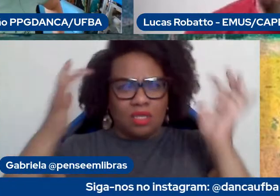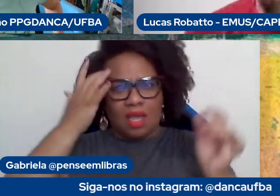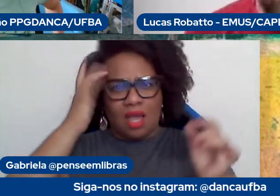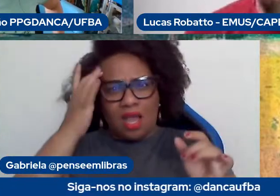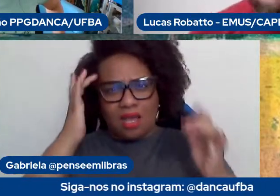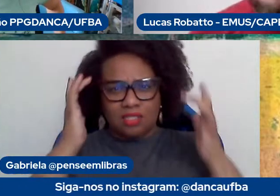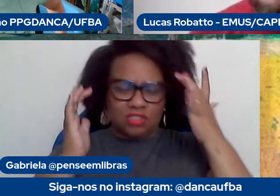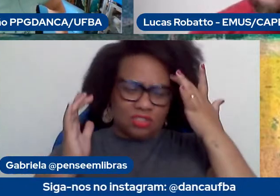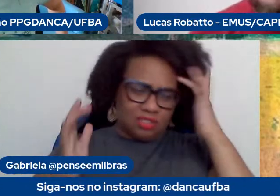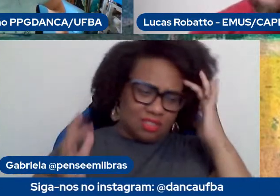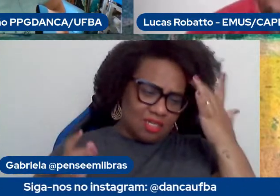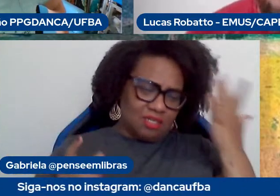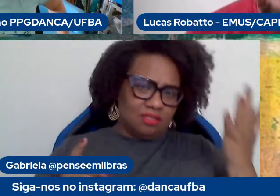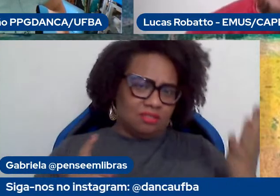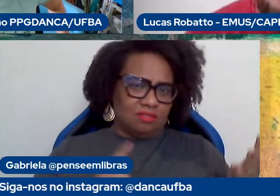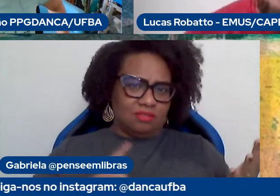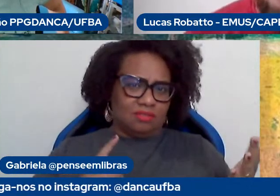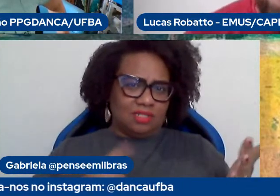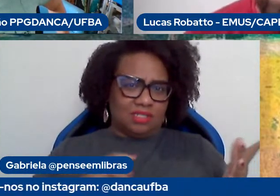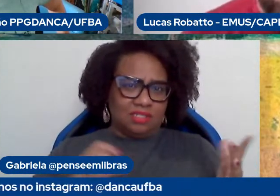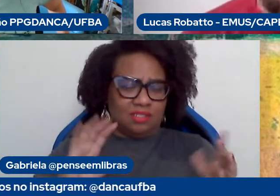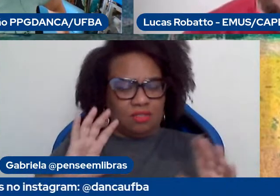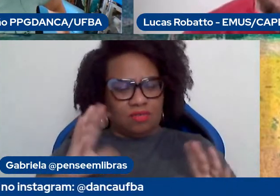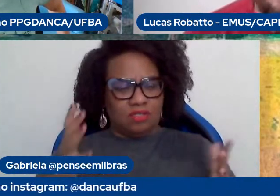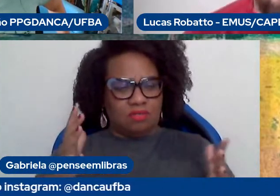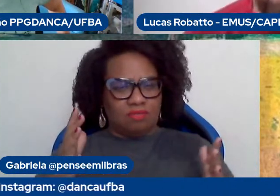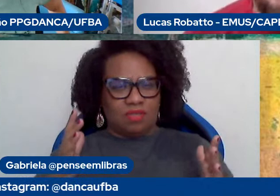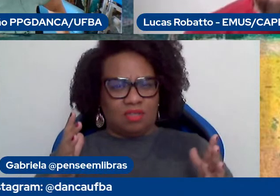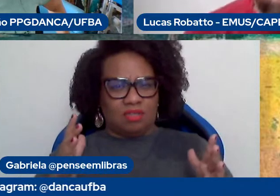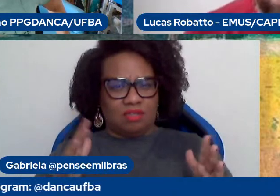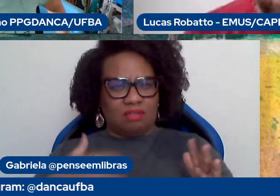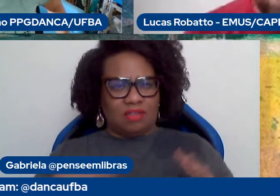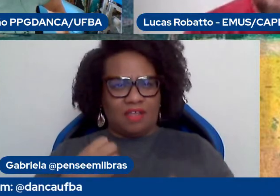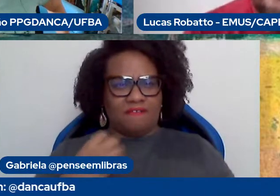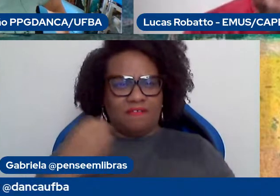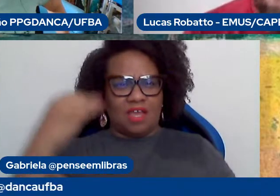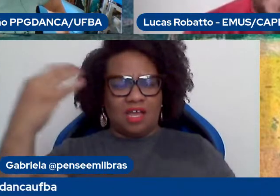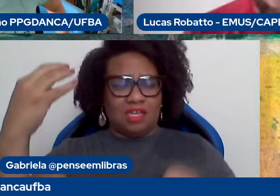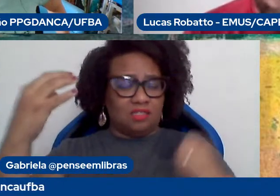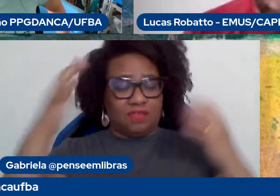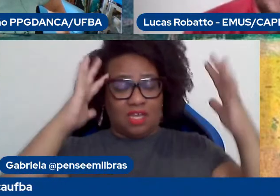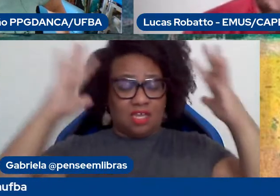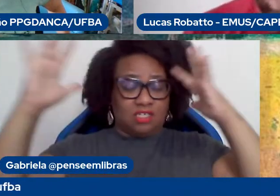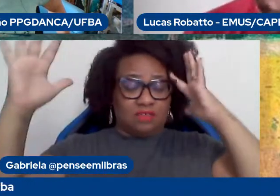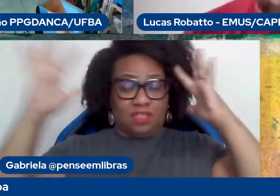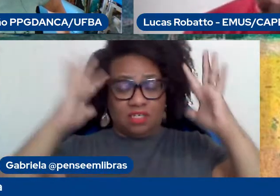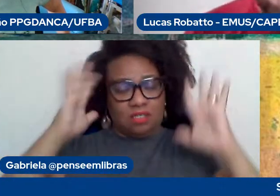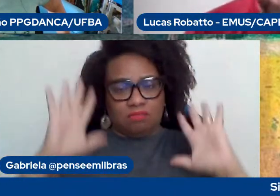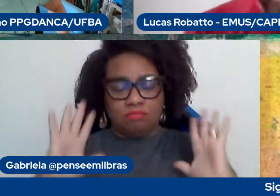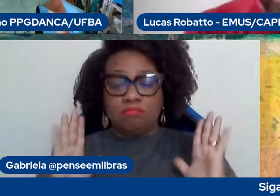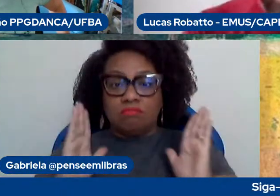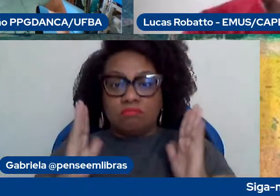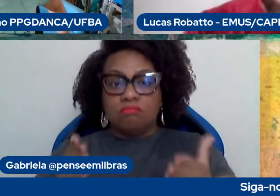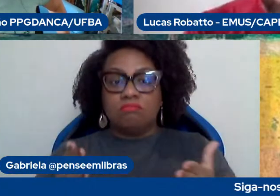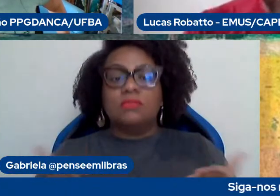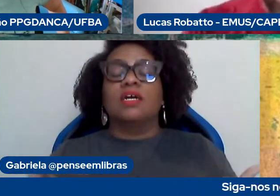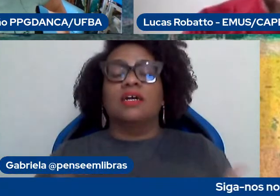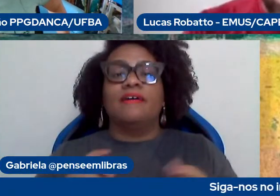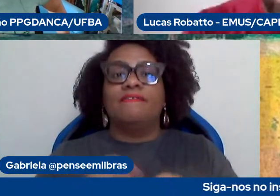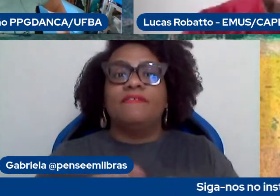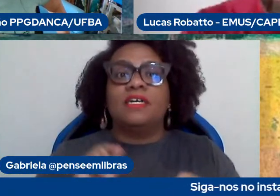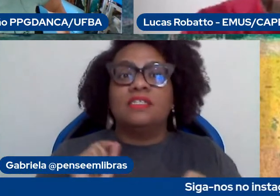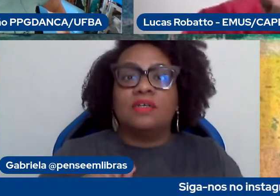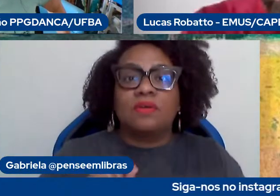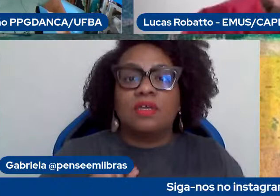e a gente decidiu não ficar viajando nessas teorias e partir para o prático, então o que a gente tem para fazer é isso daqui,